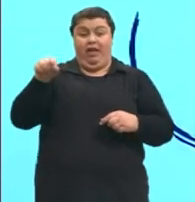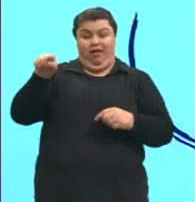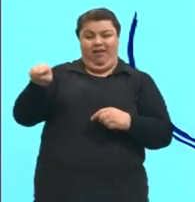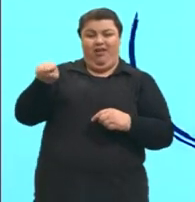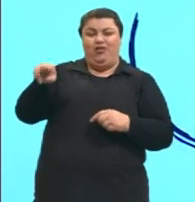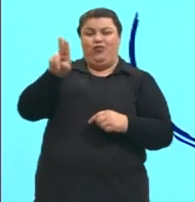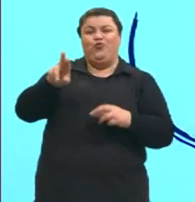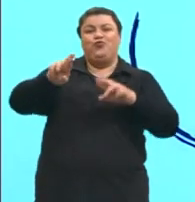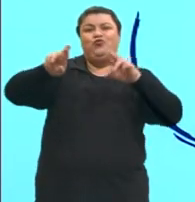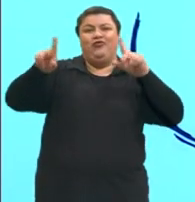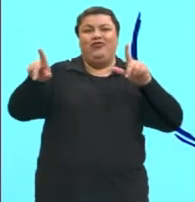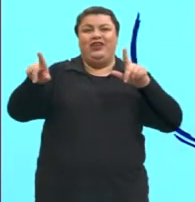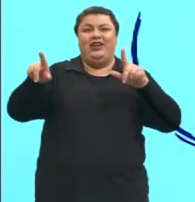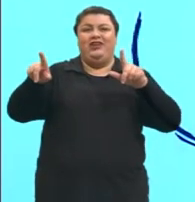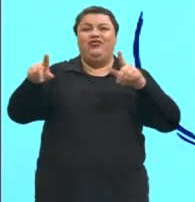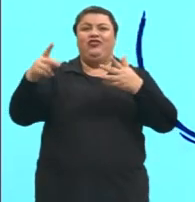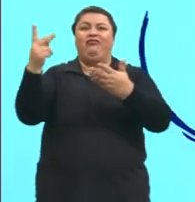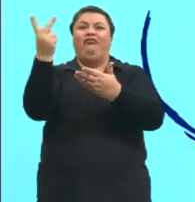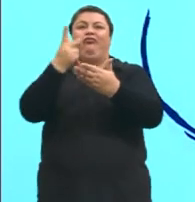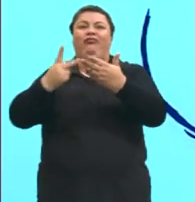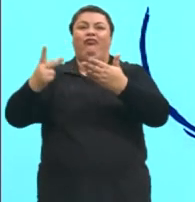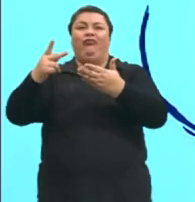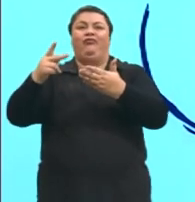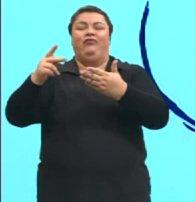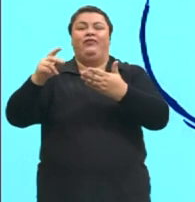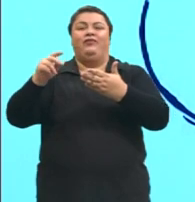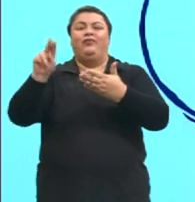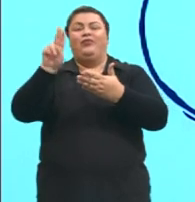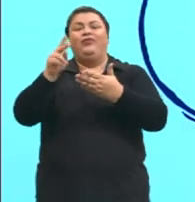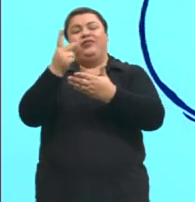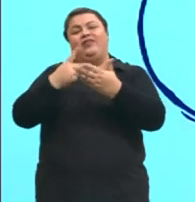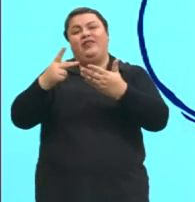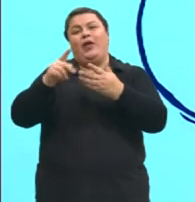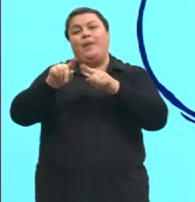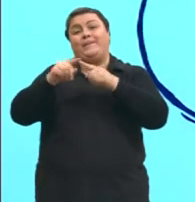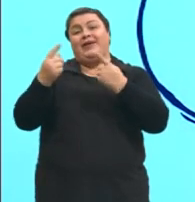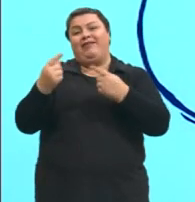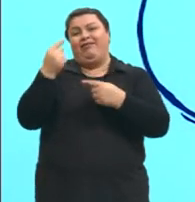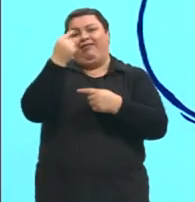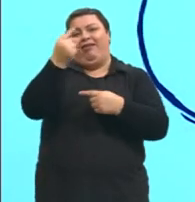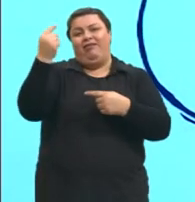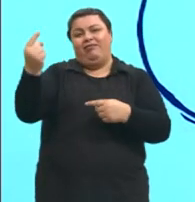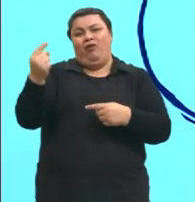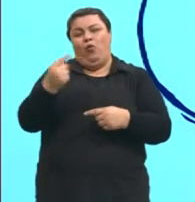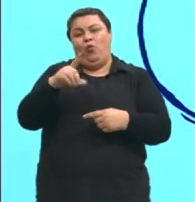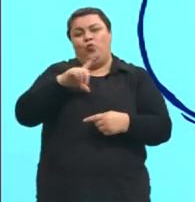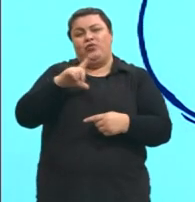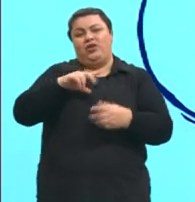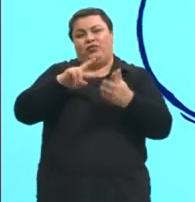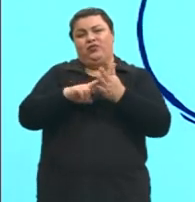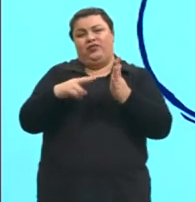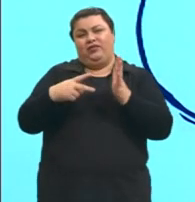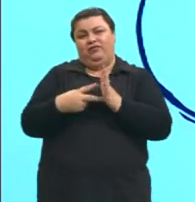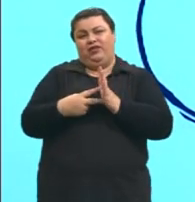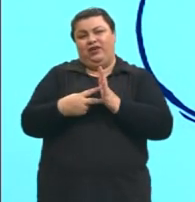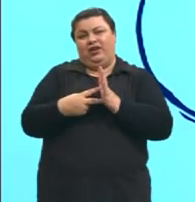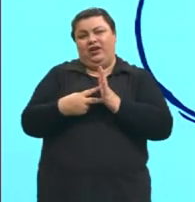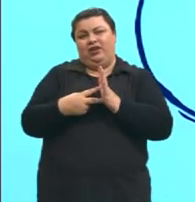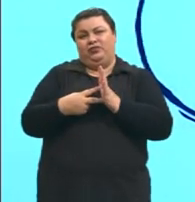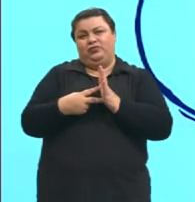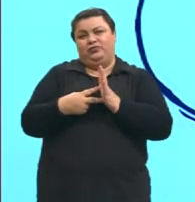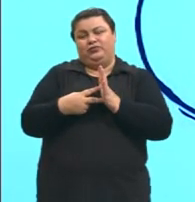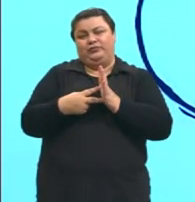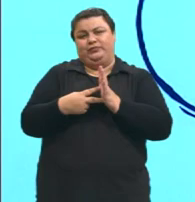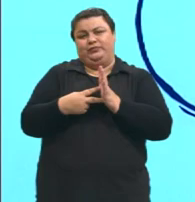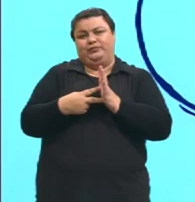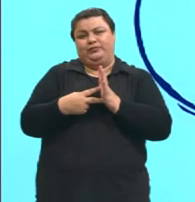transmitem mensagens. Mas cada um desses rabiscos transmite um determinado tipo